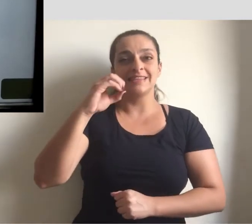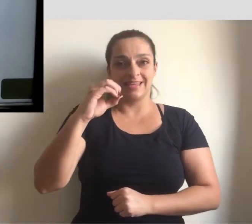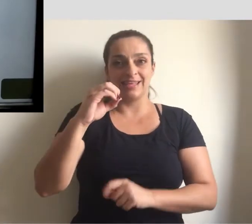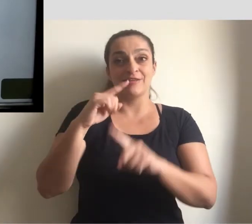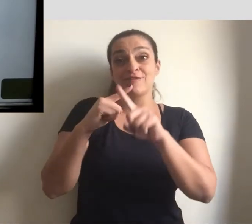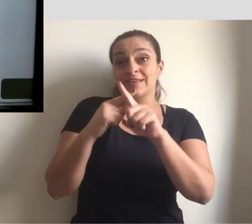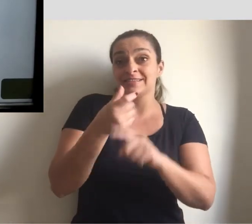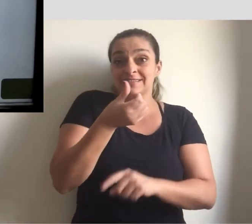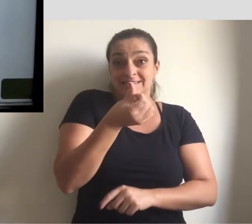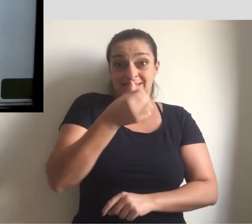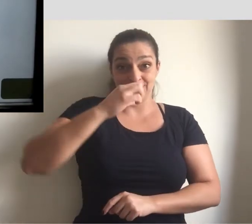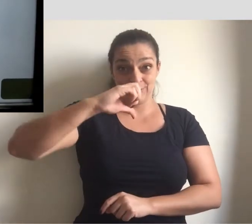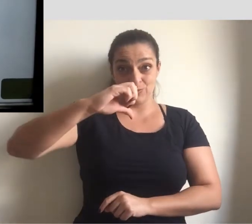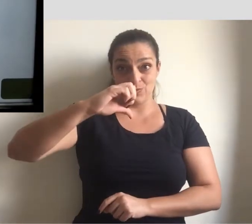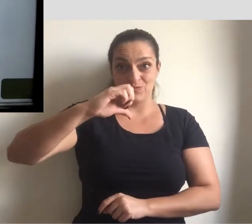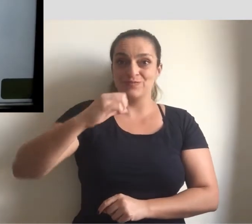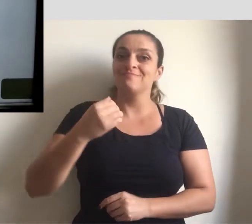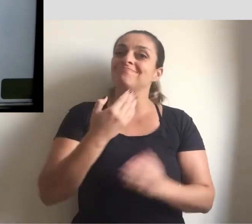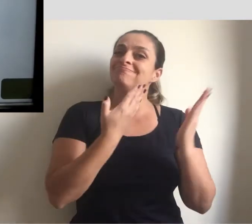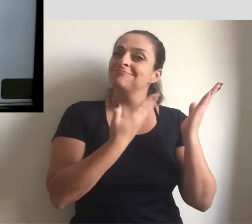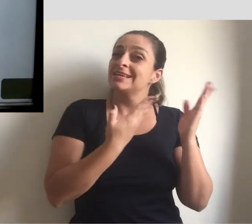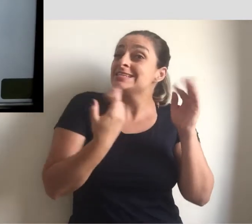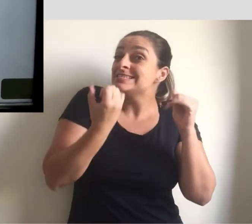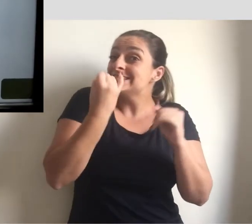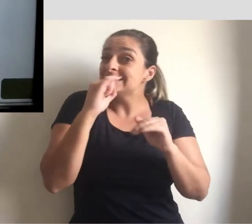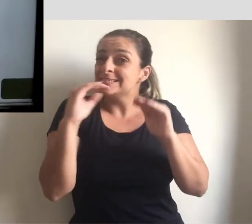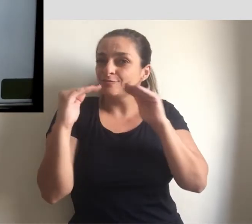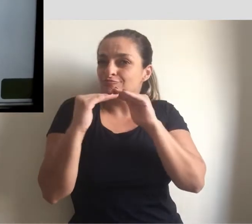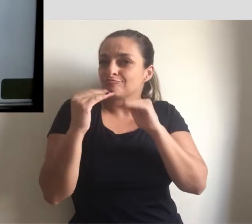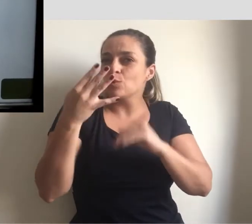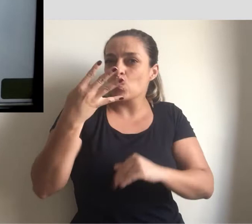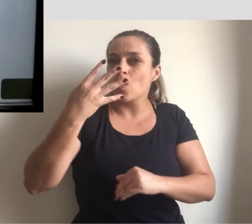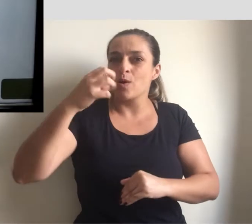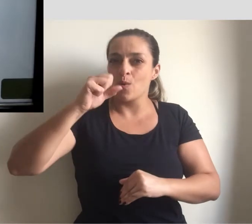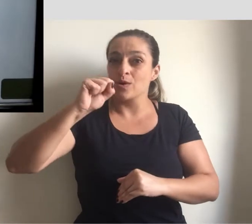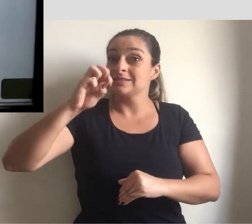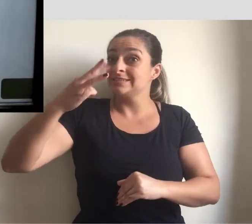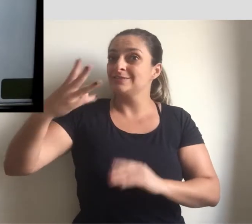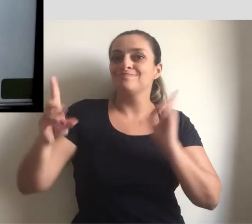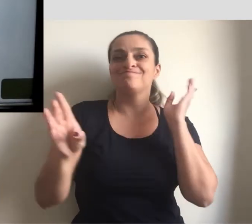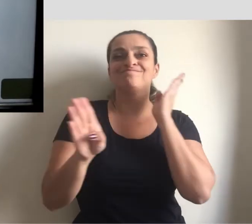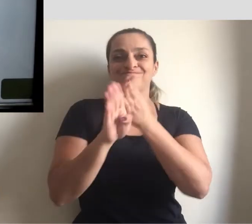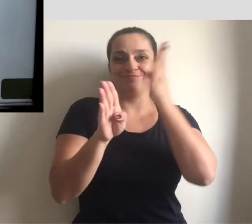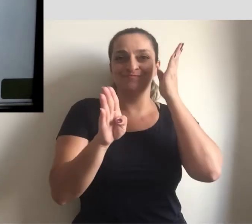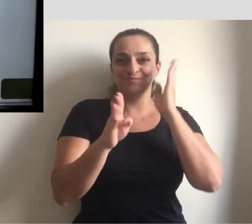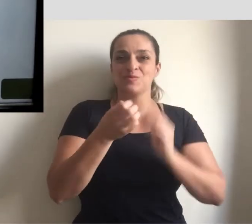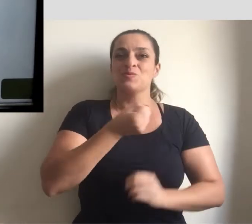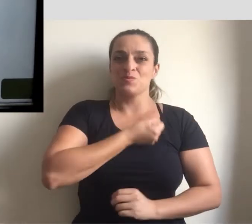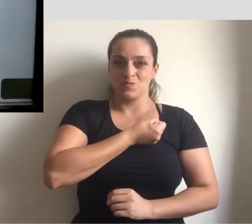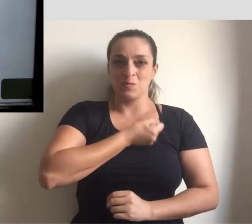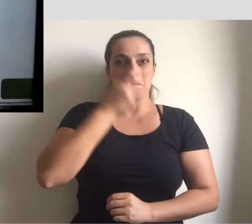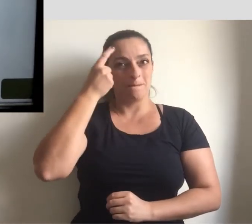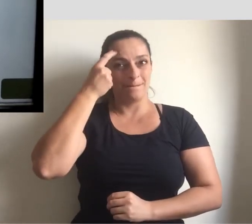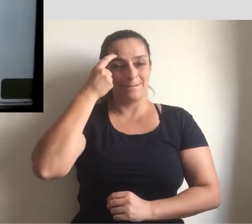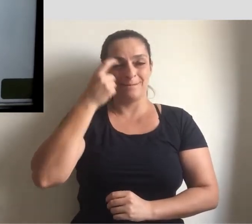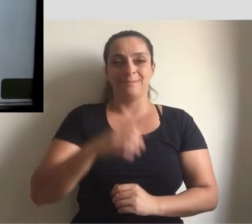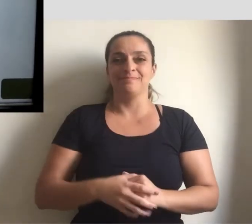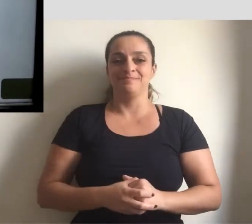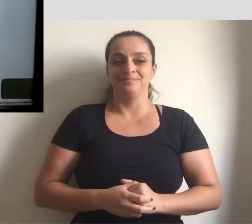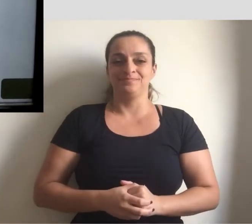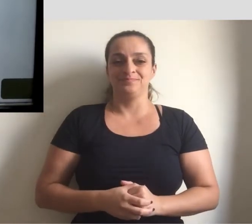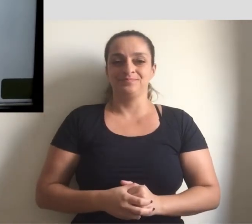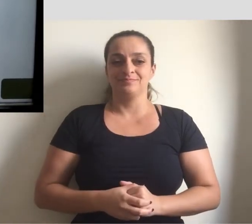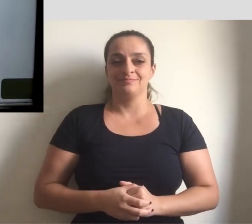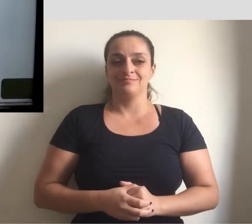69, o resultado, se der 4.830, eu encontrei esse número que foi pensado. Então,